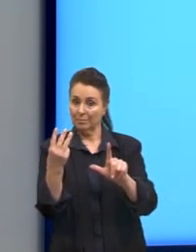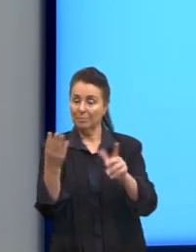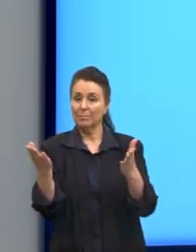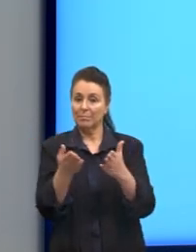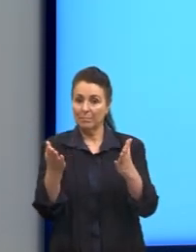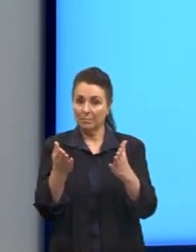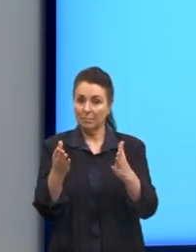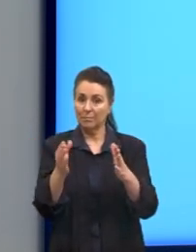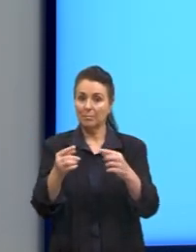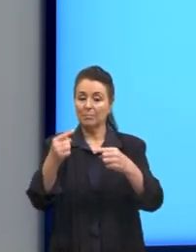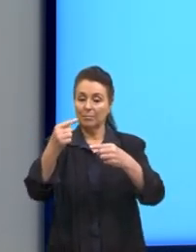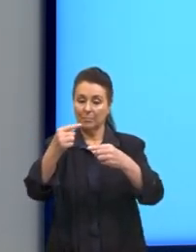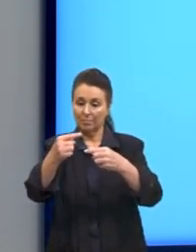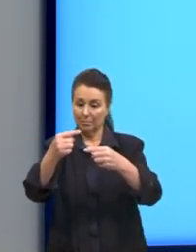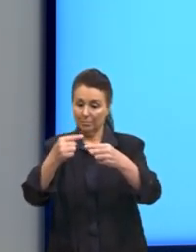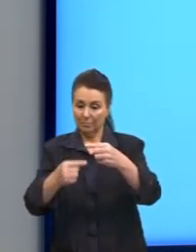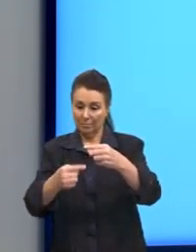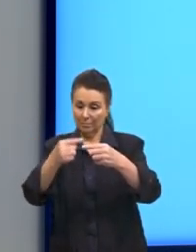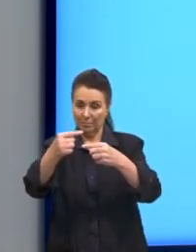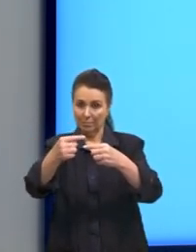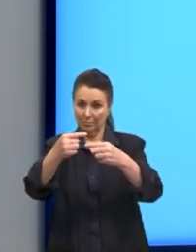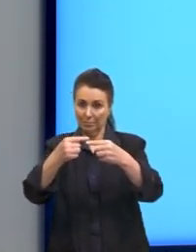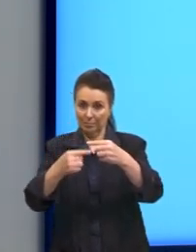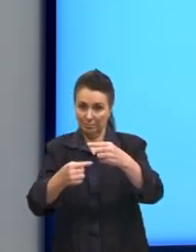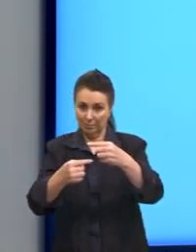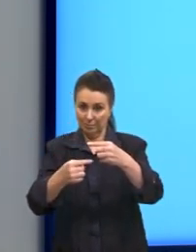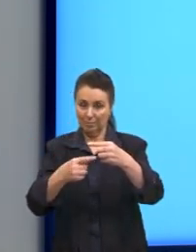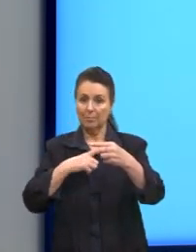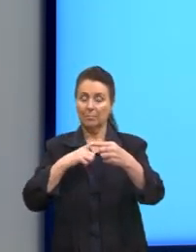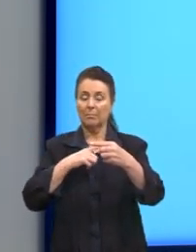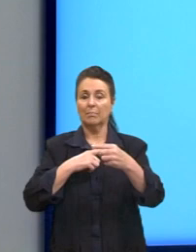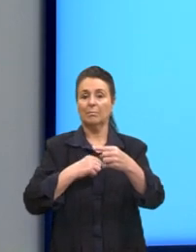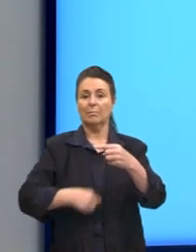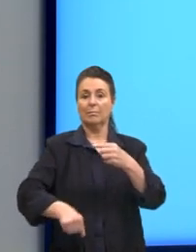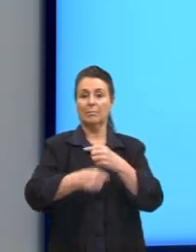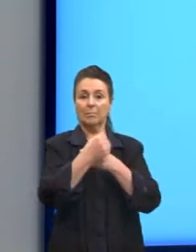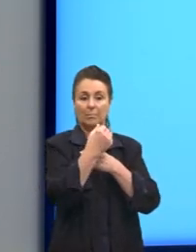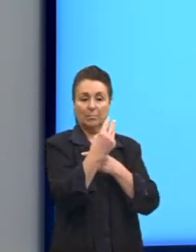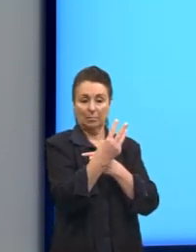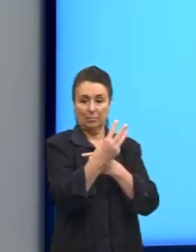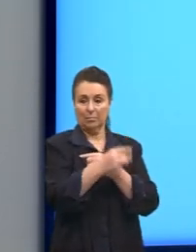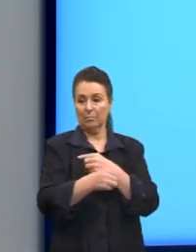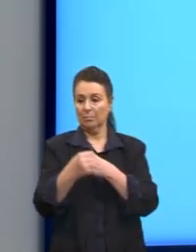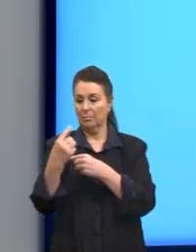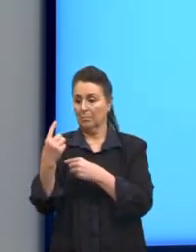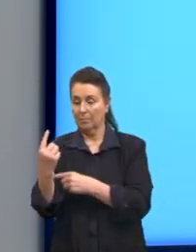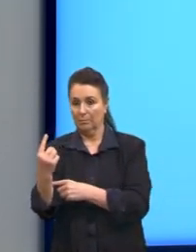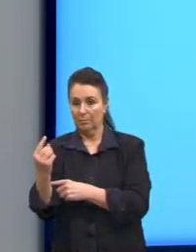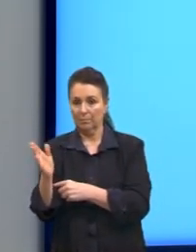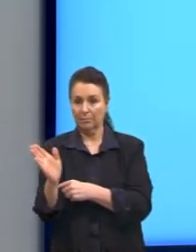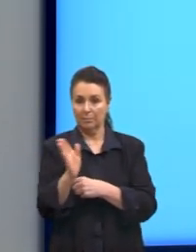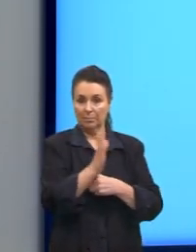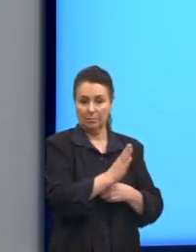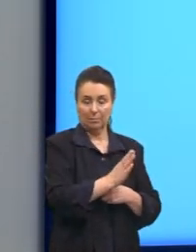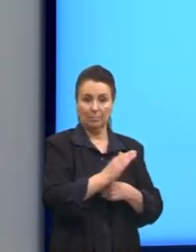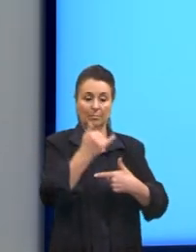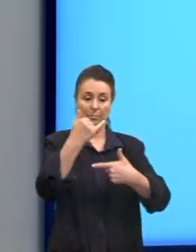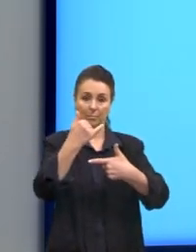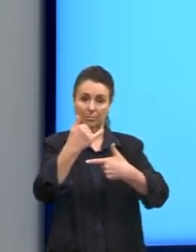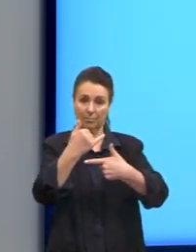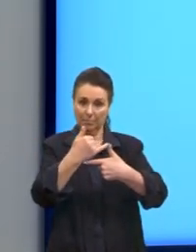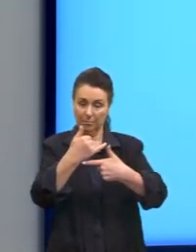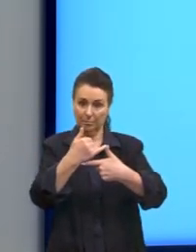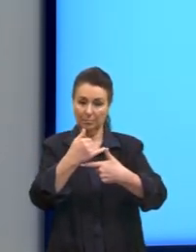proporção. Os catetos, então, 3 está para 1, assim como, hipotenusa agora,